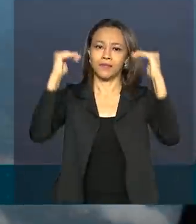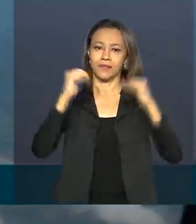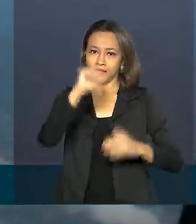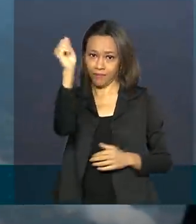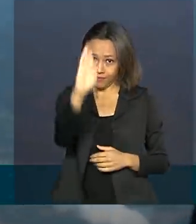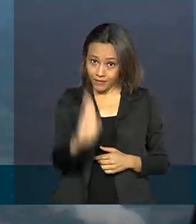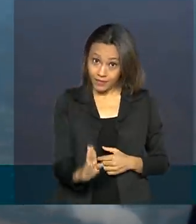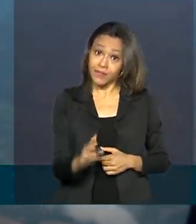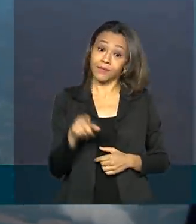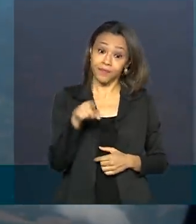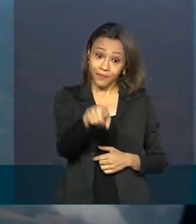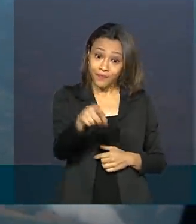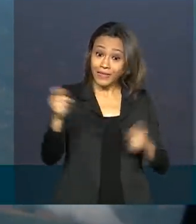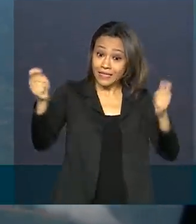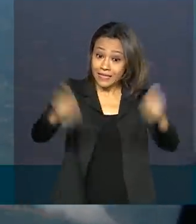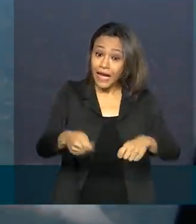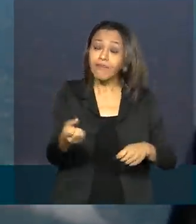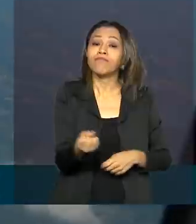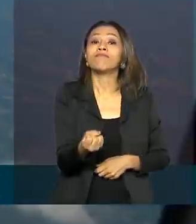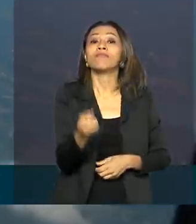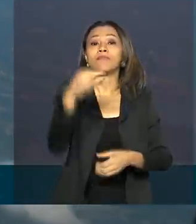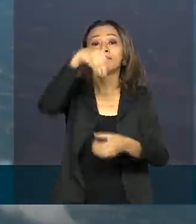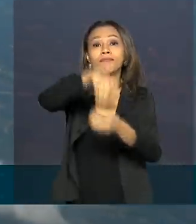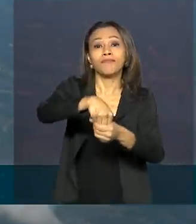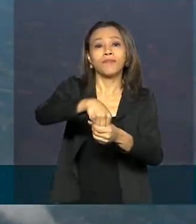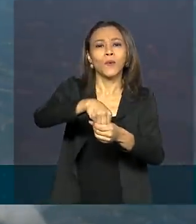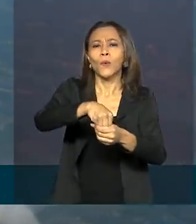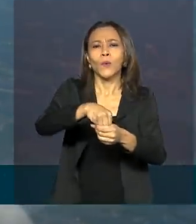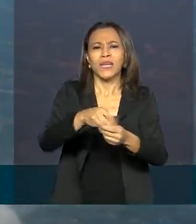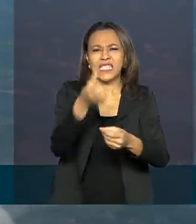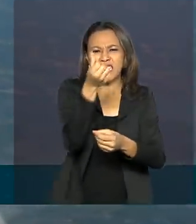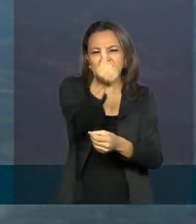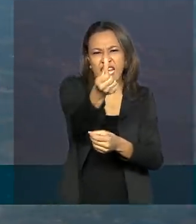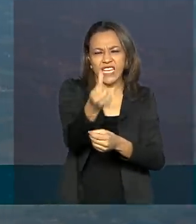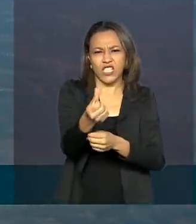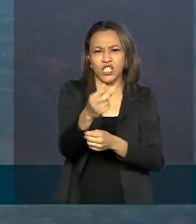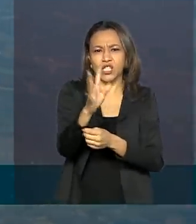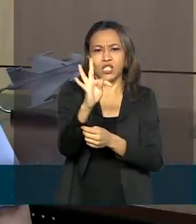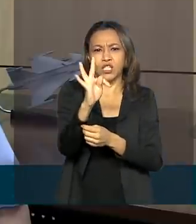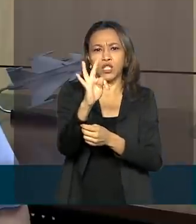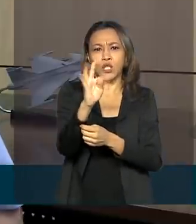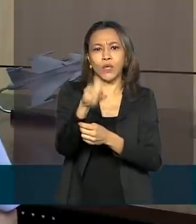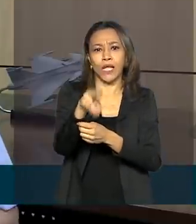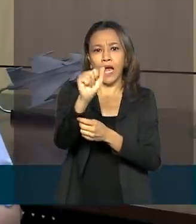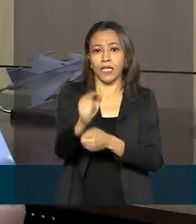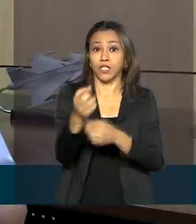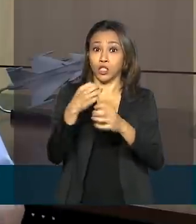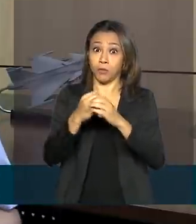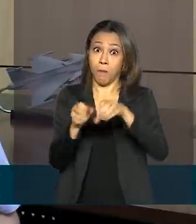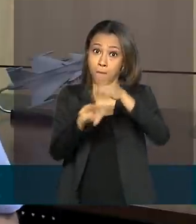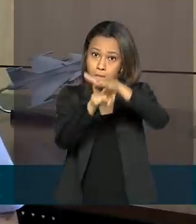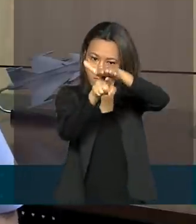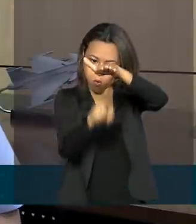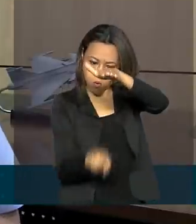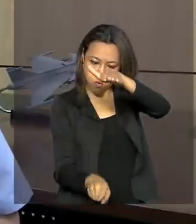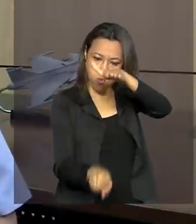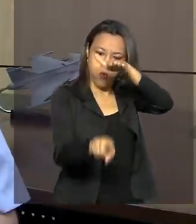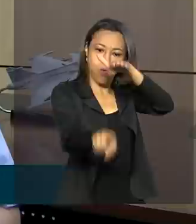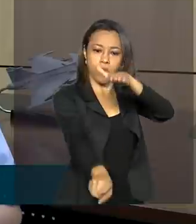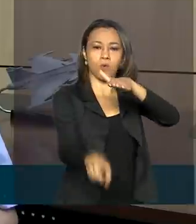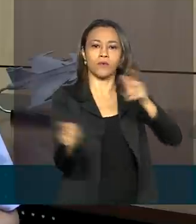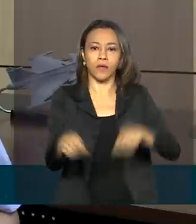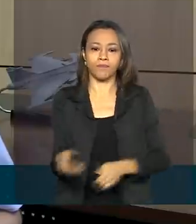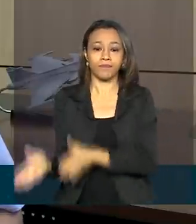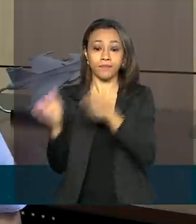e é capaz de carregar mais de sete toneladas de bombas e mísseis. Representa muito para a Força Aérea Brasileira,